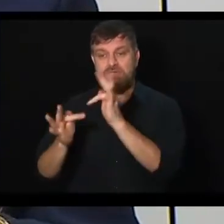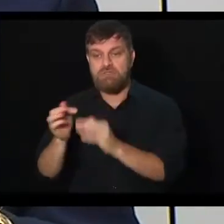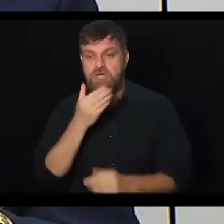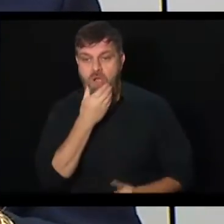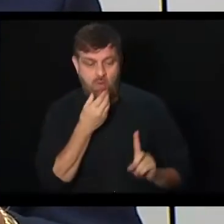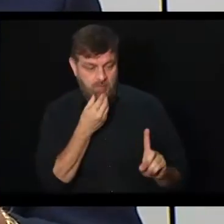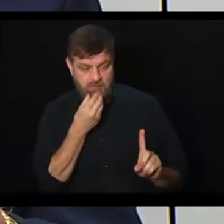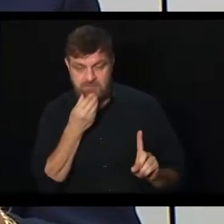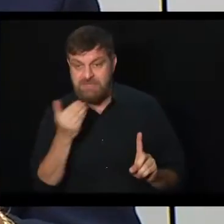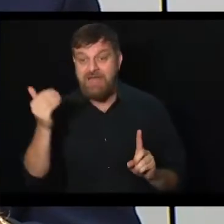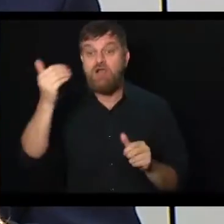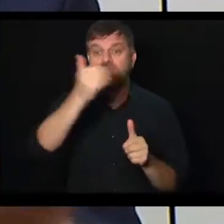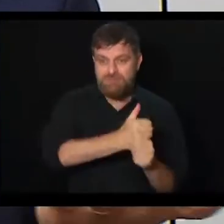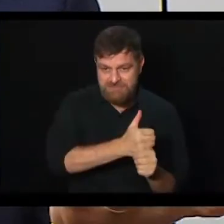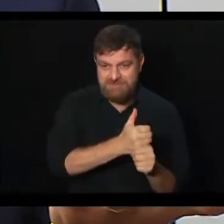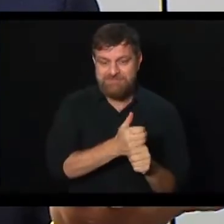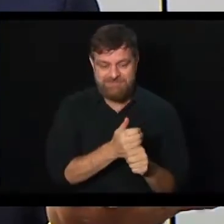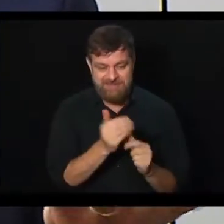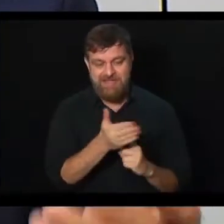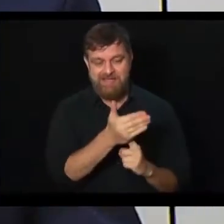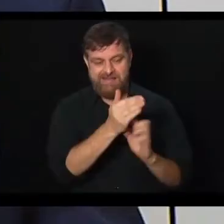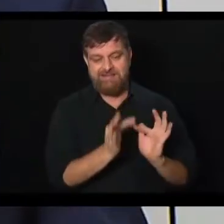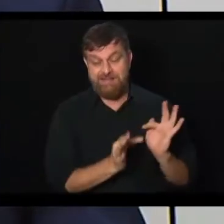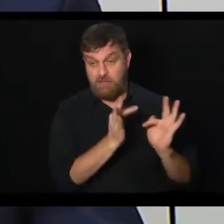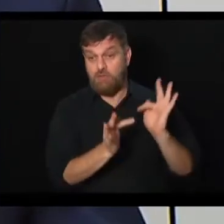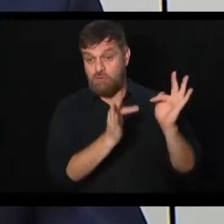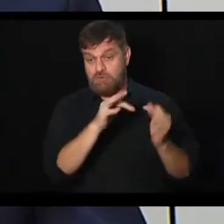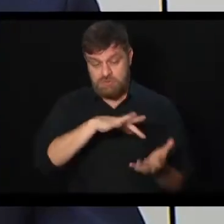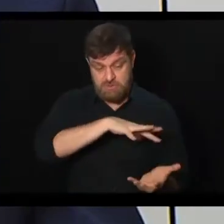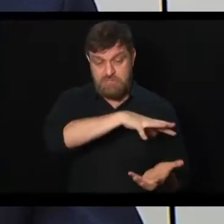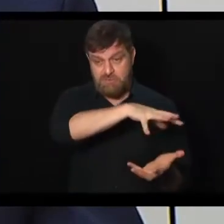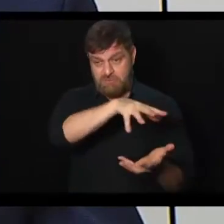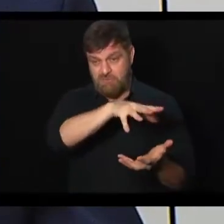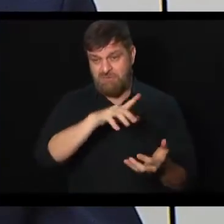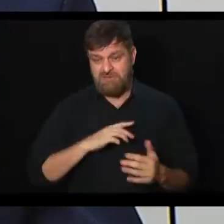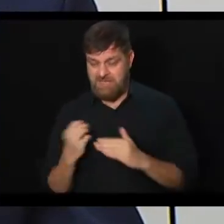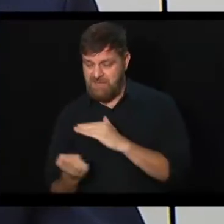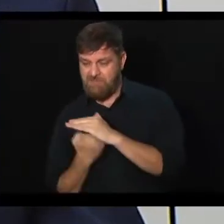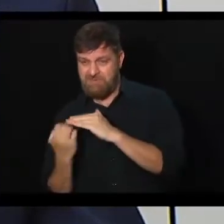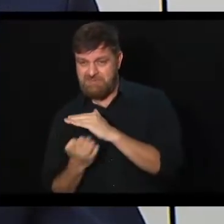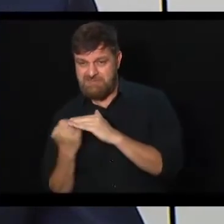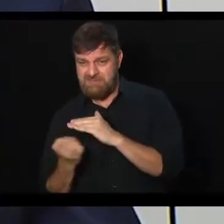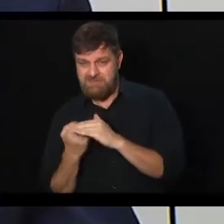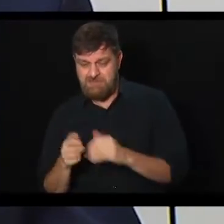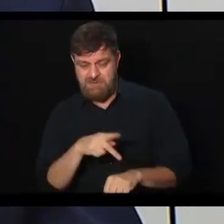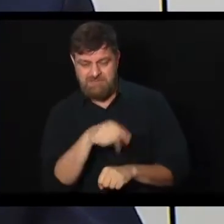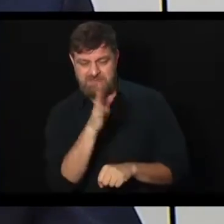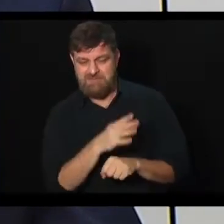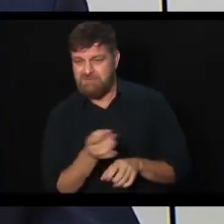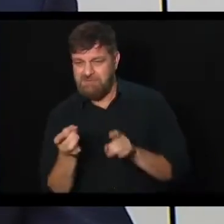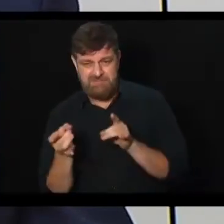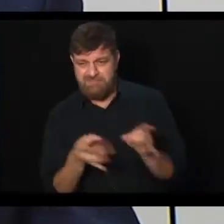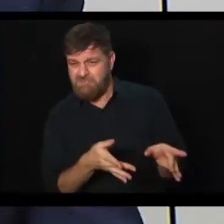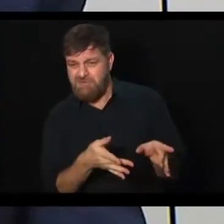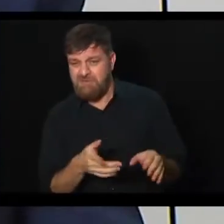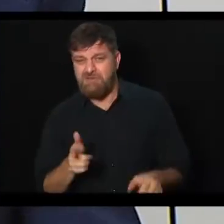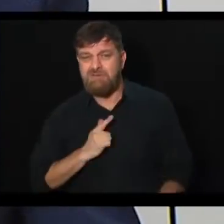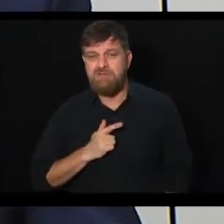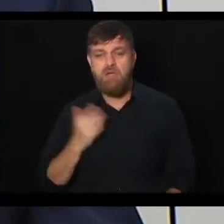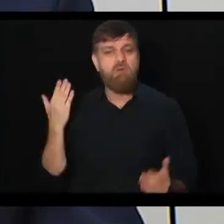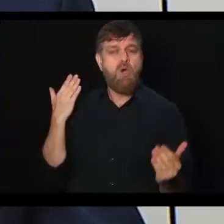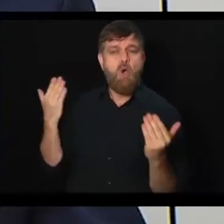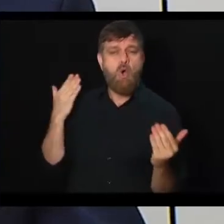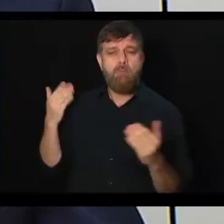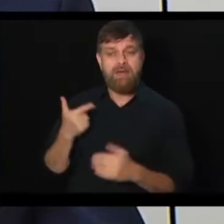vez mais. E isso é global. Quantas empresas não deixaram o país? É só levantar nos últimos 15, 20 anos.